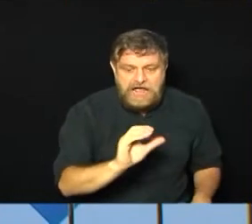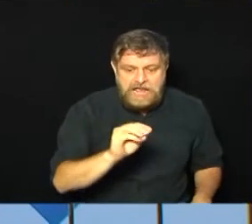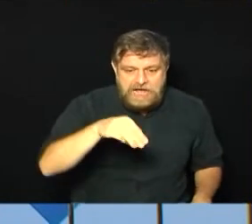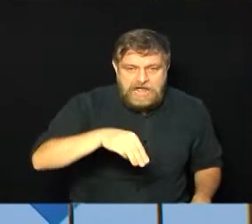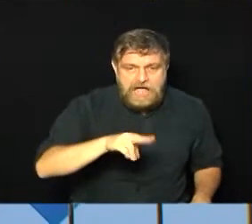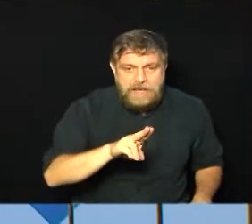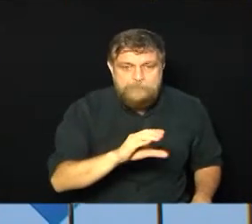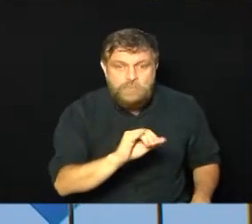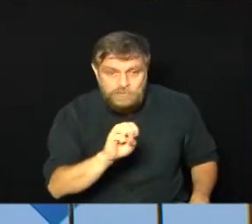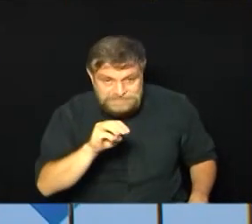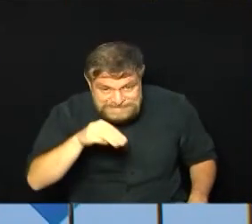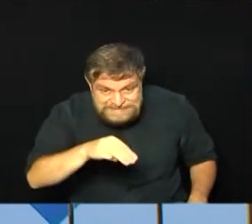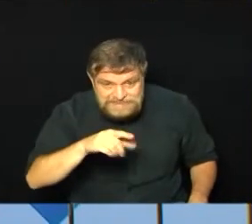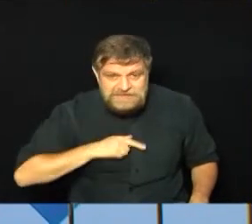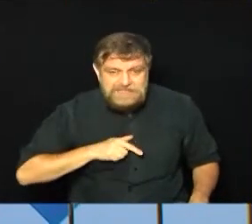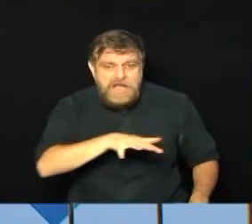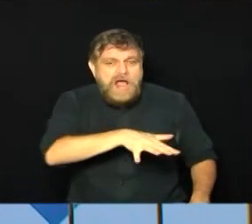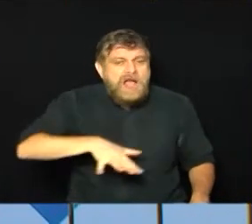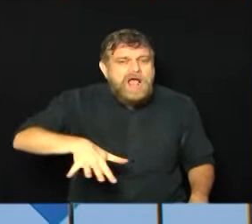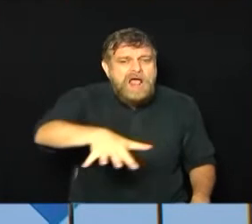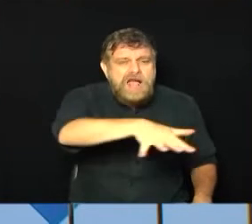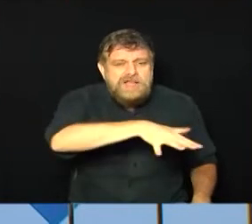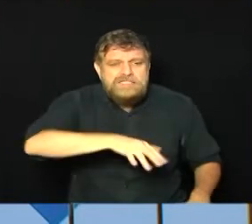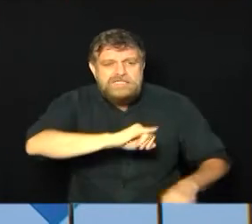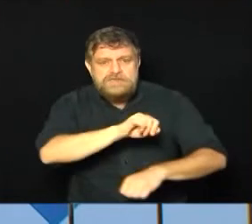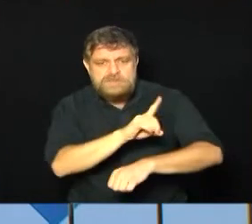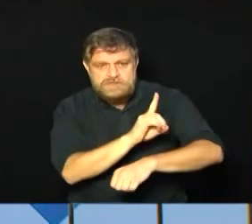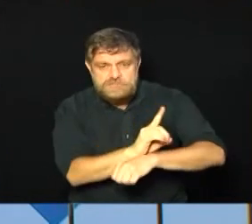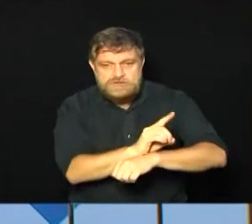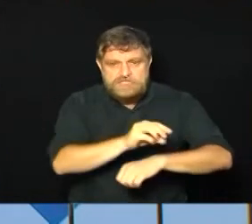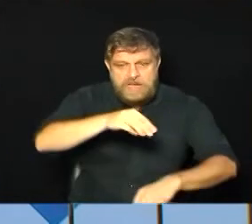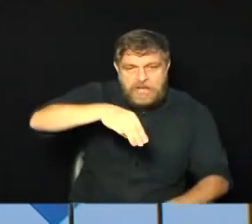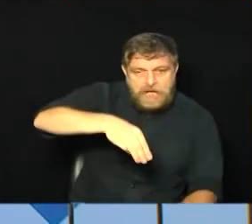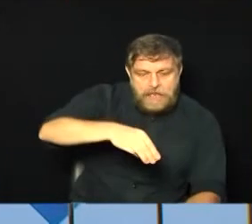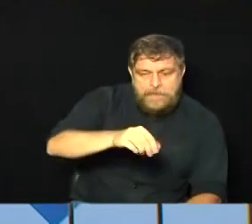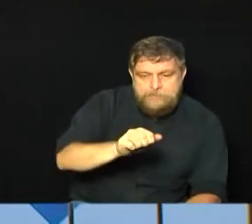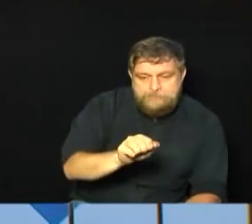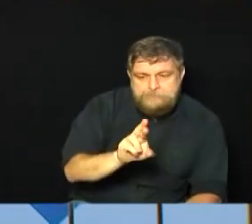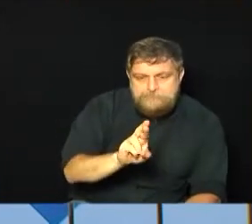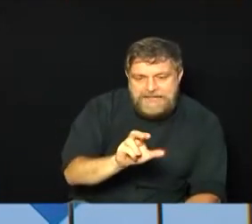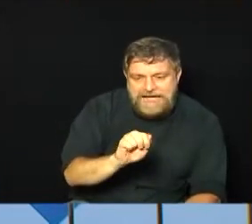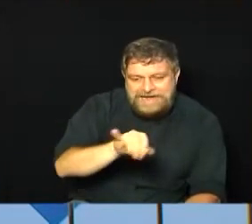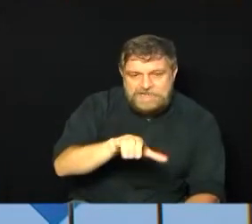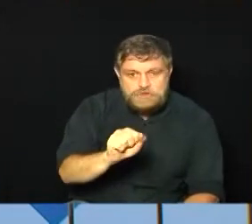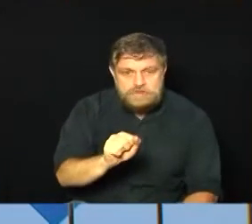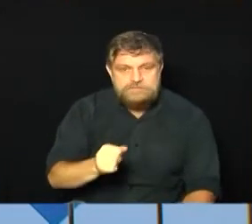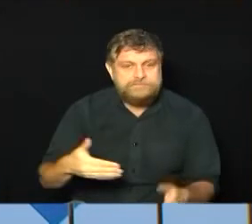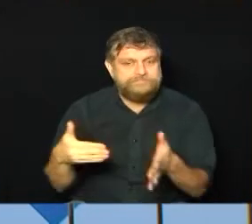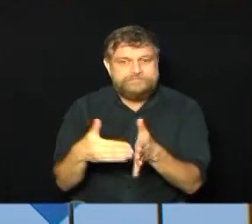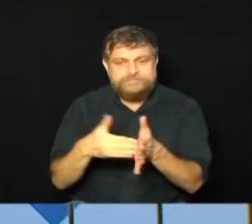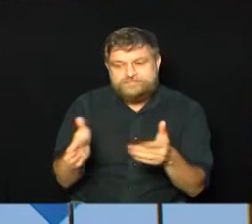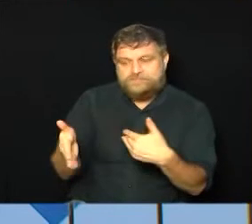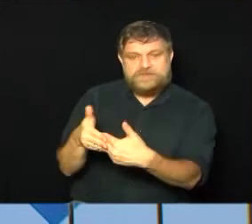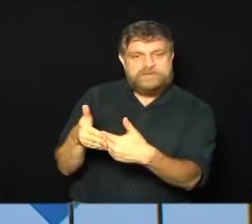Fernando Ferreira da Silva, ali na região do Jardim Marajó, terá bloqueio viário total e de forma